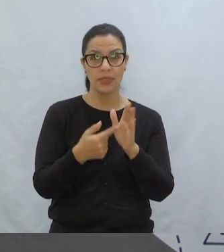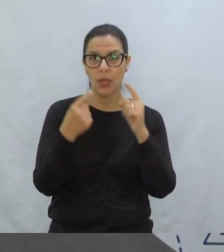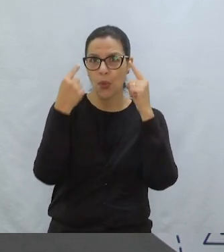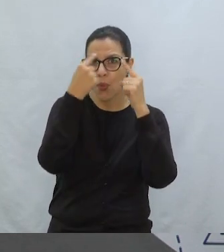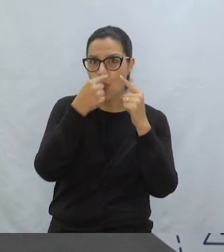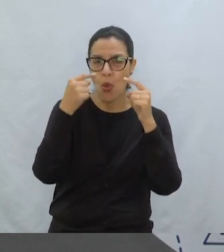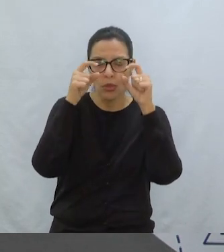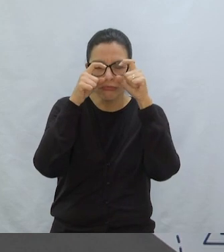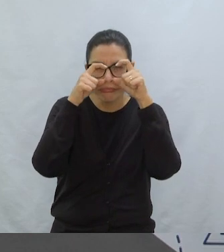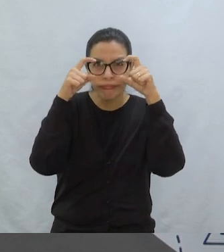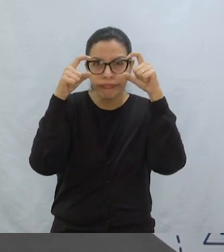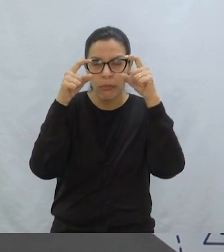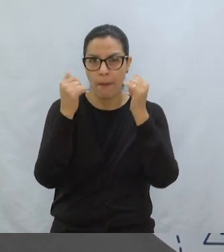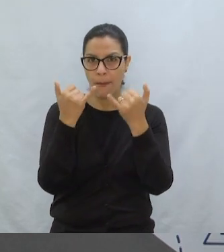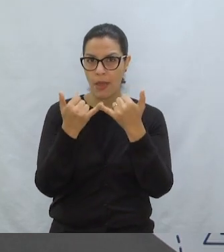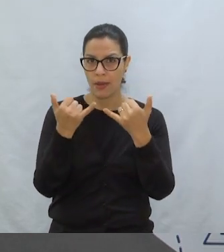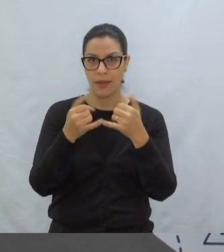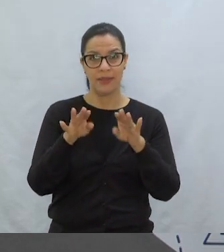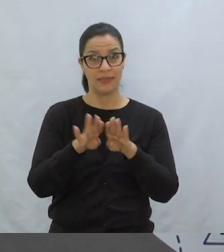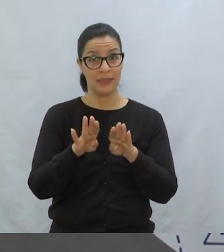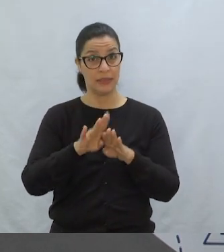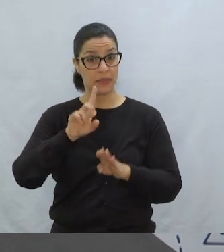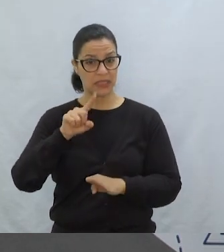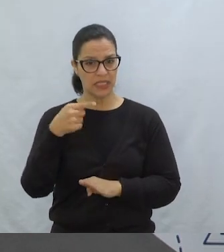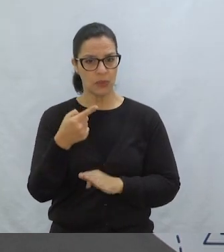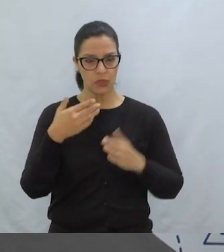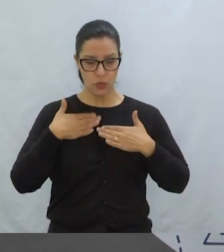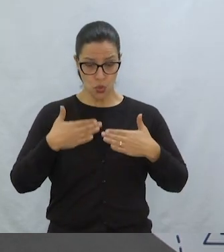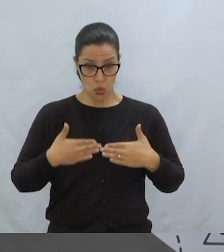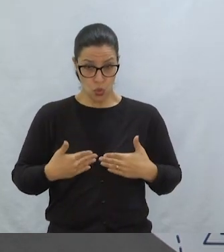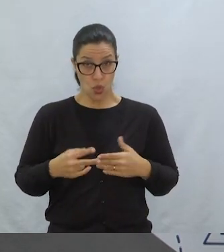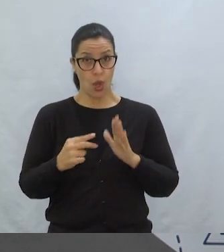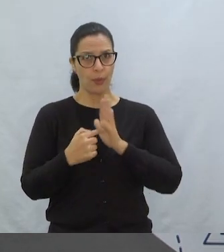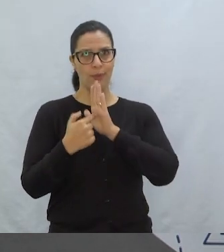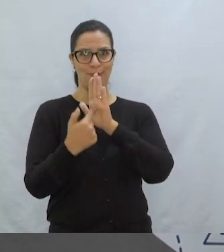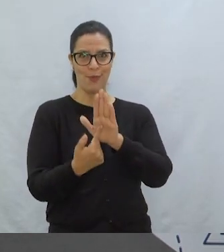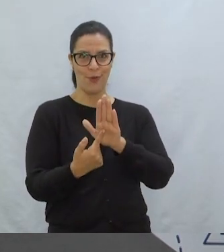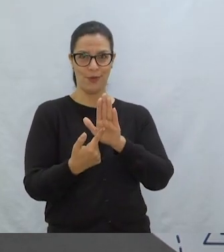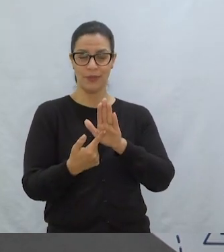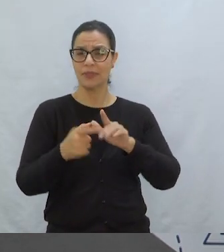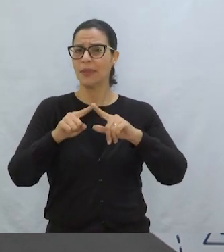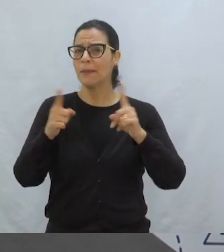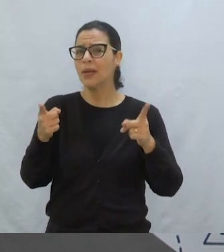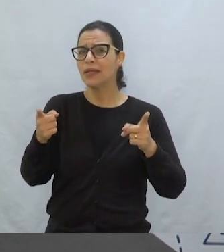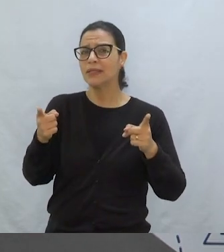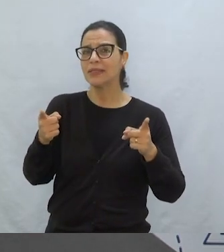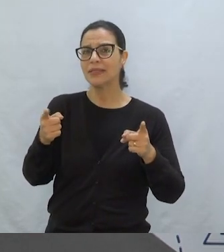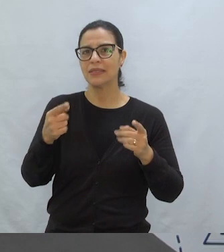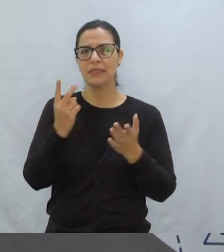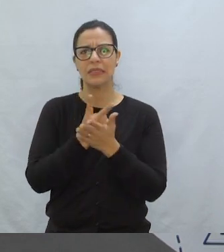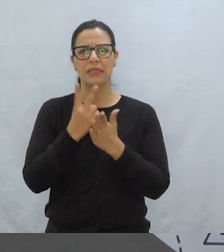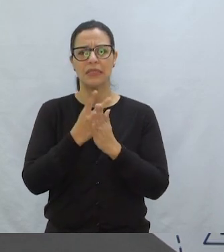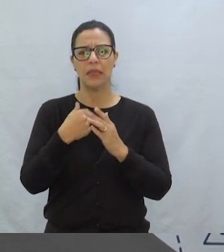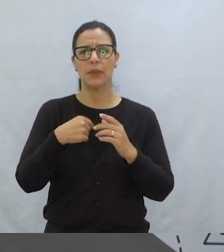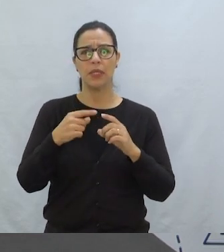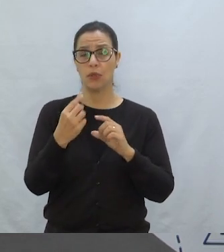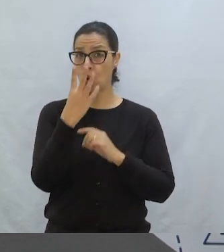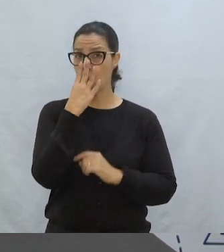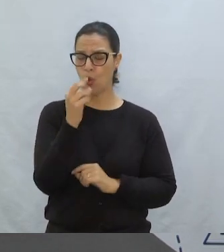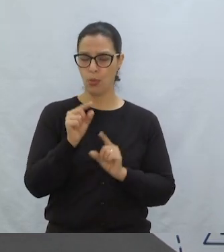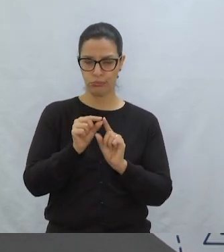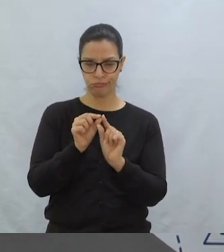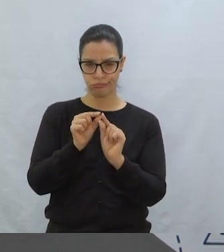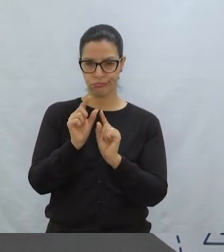só o comecinho? Primeiro só os olhos Depois, a gente já tinha ele aparecendo mais E aí ele foi